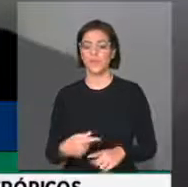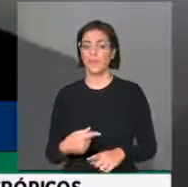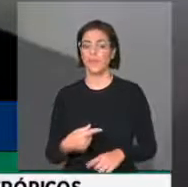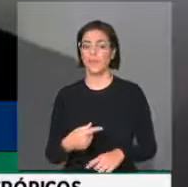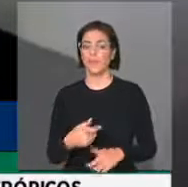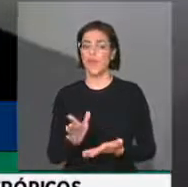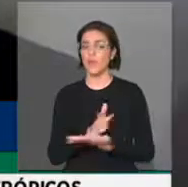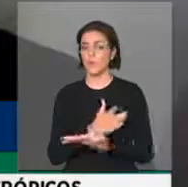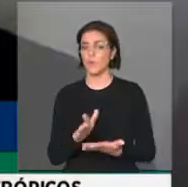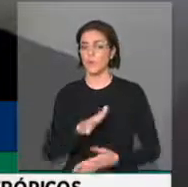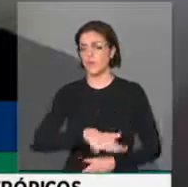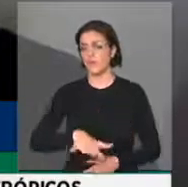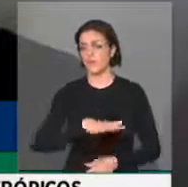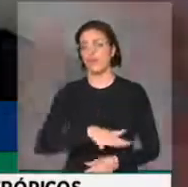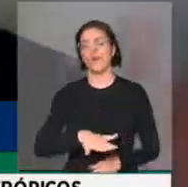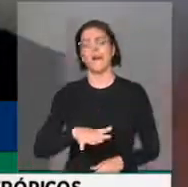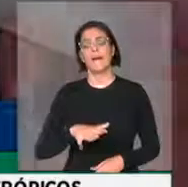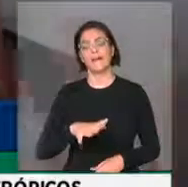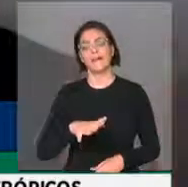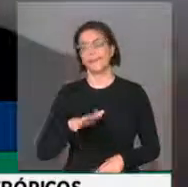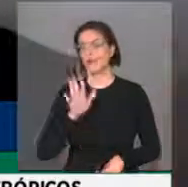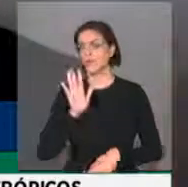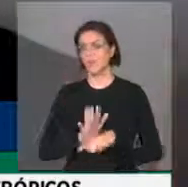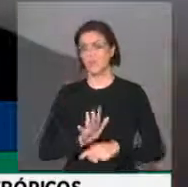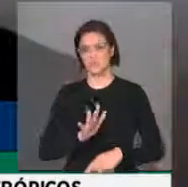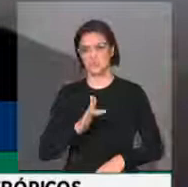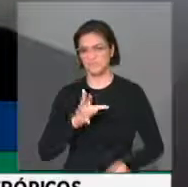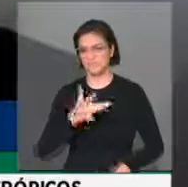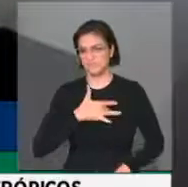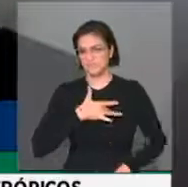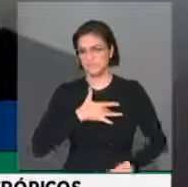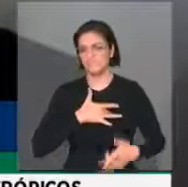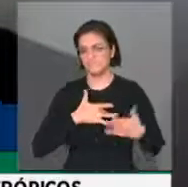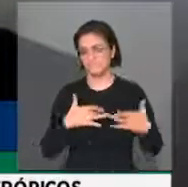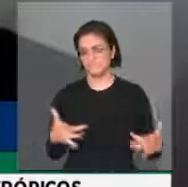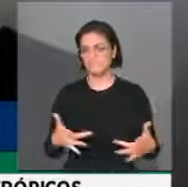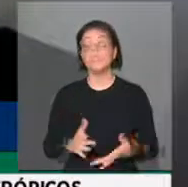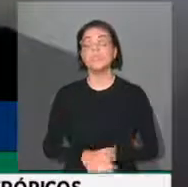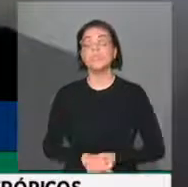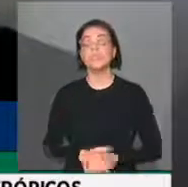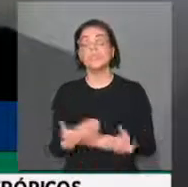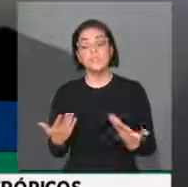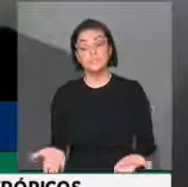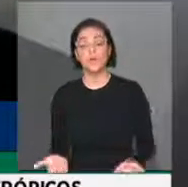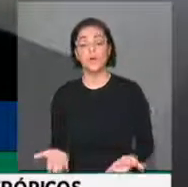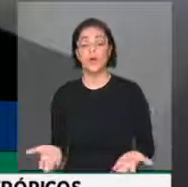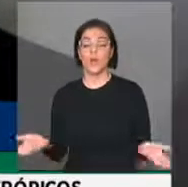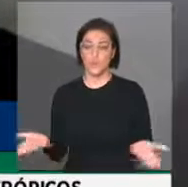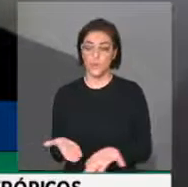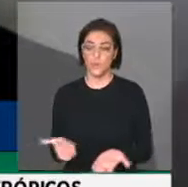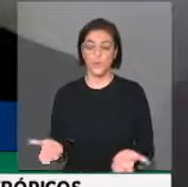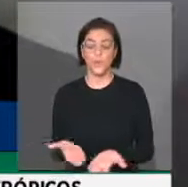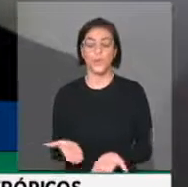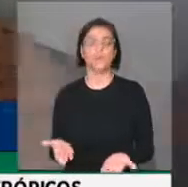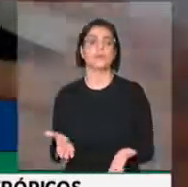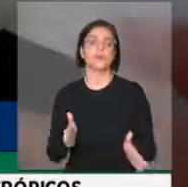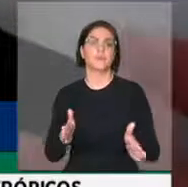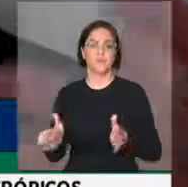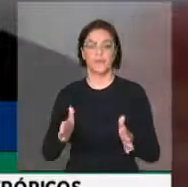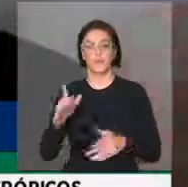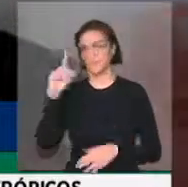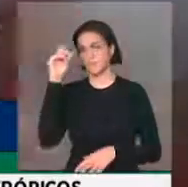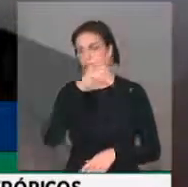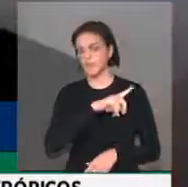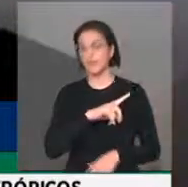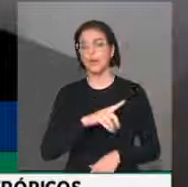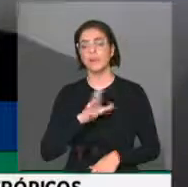socorro. E agora, como nunca nesta crise, nesta pandemia, já estão nas ruas